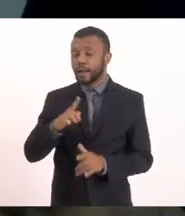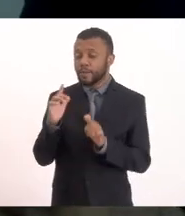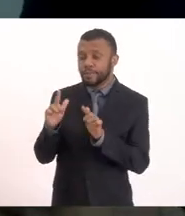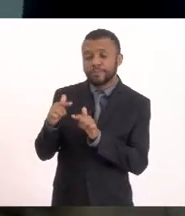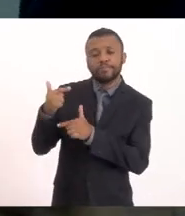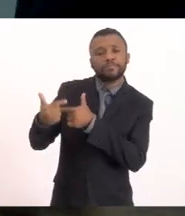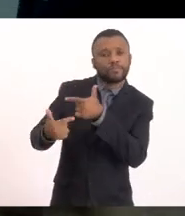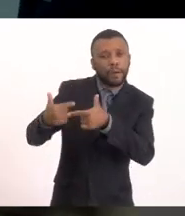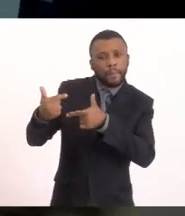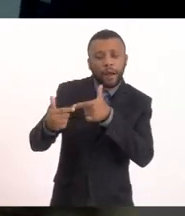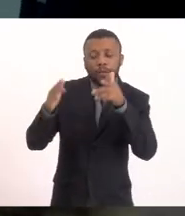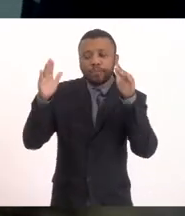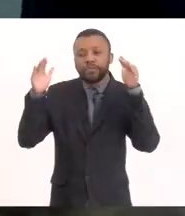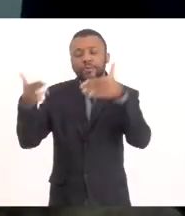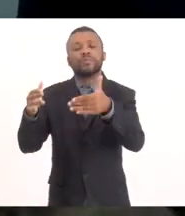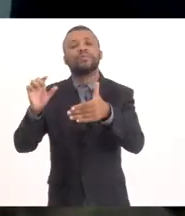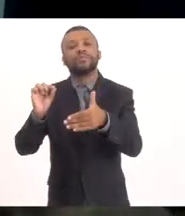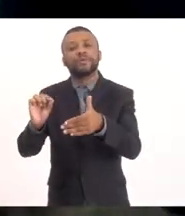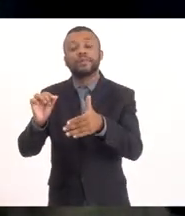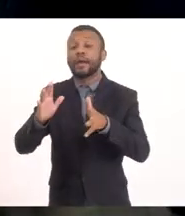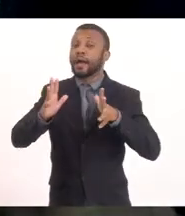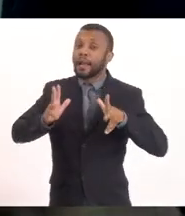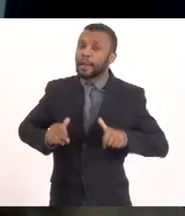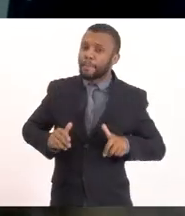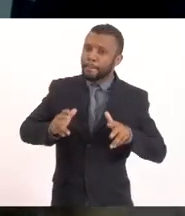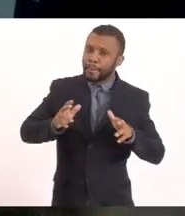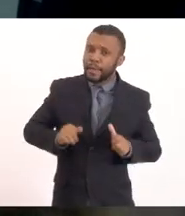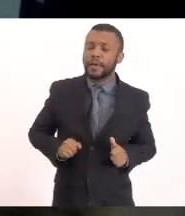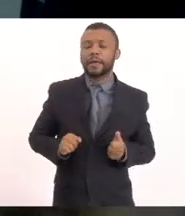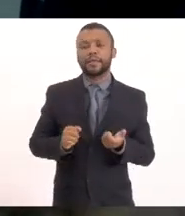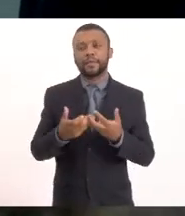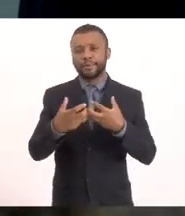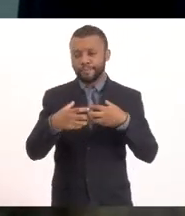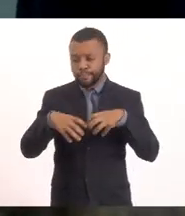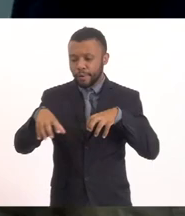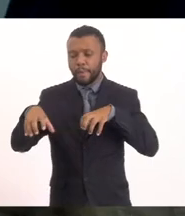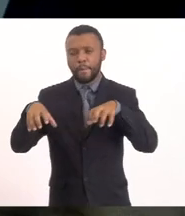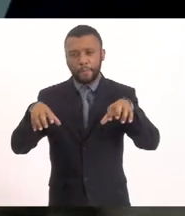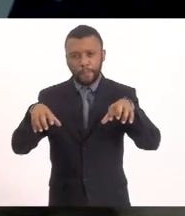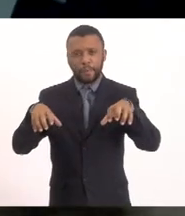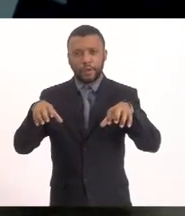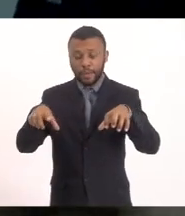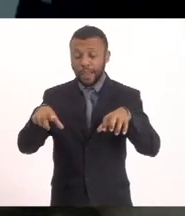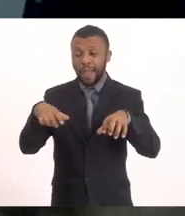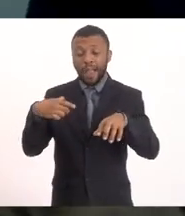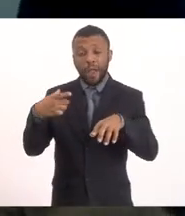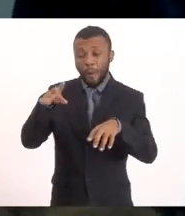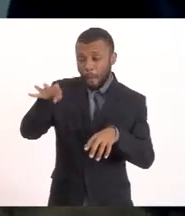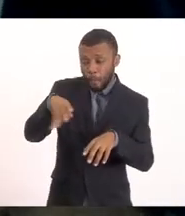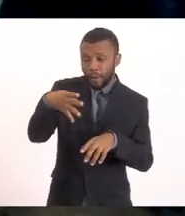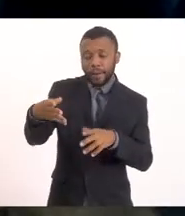desassoiamento Que é um programa Equivalente ao Programa Limpa Rio Que é bem consagrado Bem